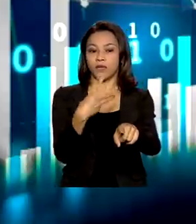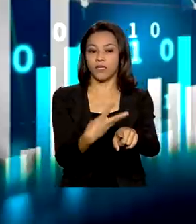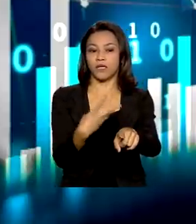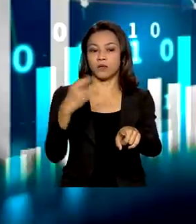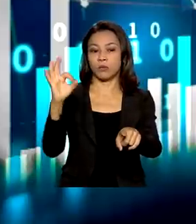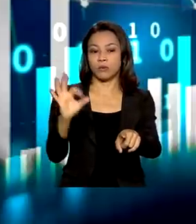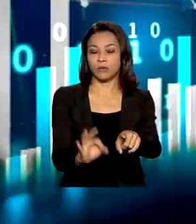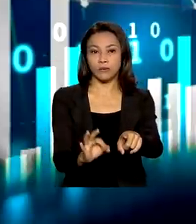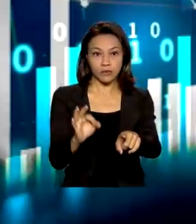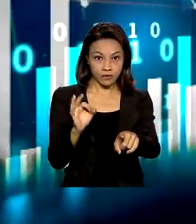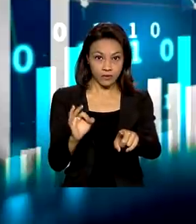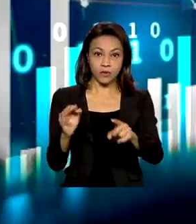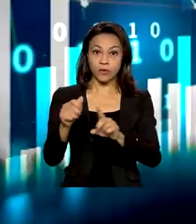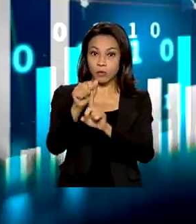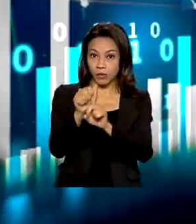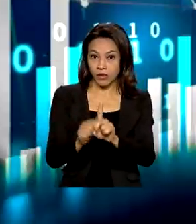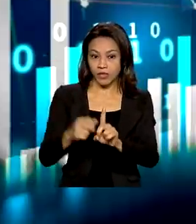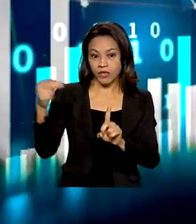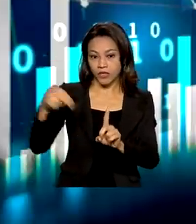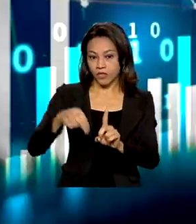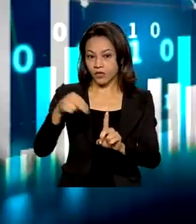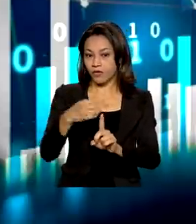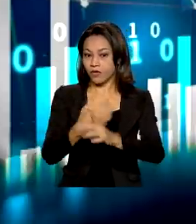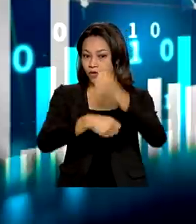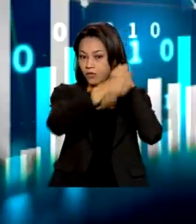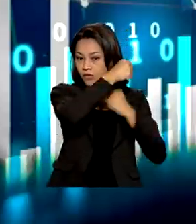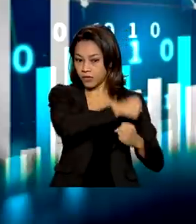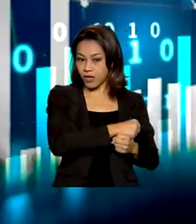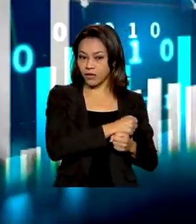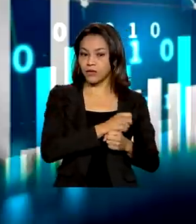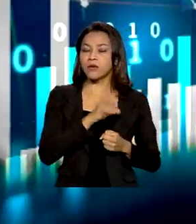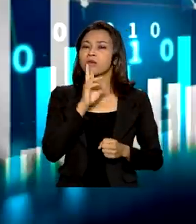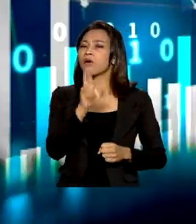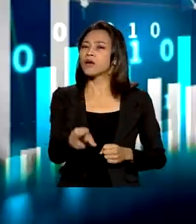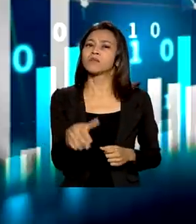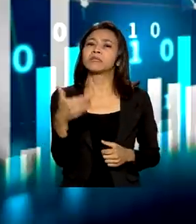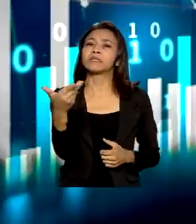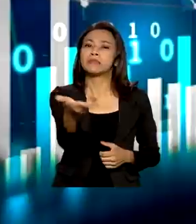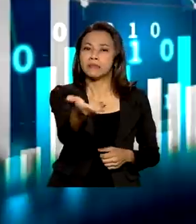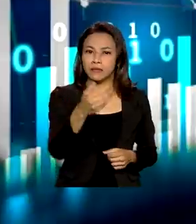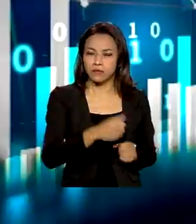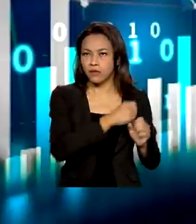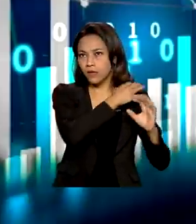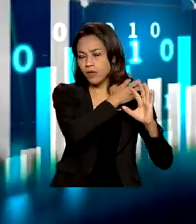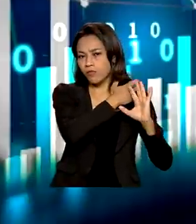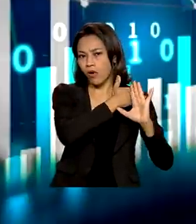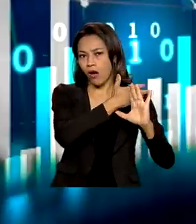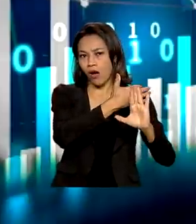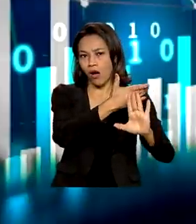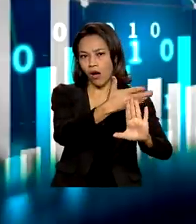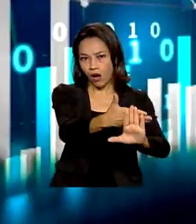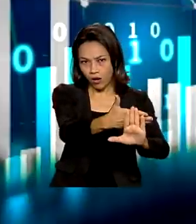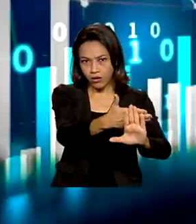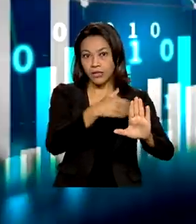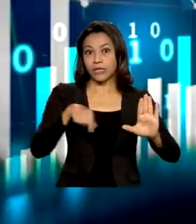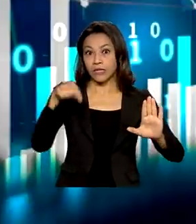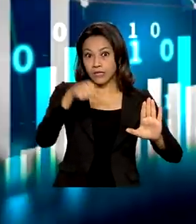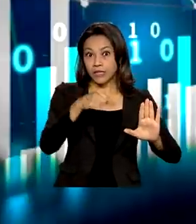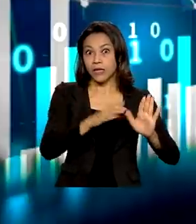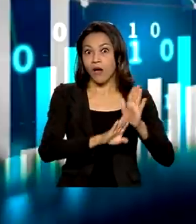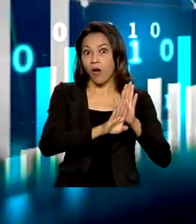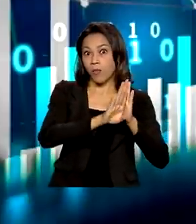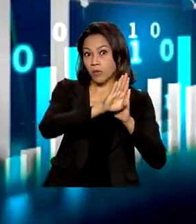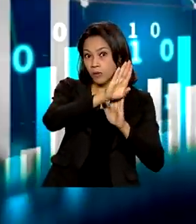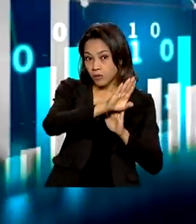relação a novembro do ano passado. Resultado, ao longo do ano, o setor varejista cresceu